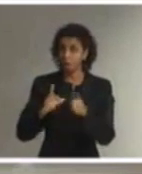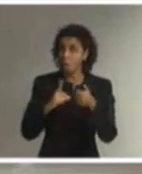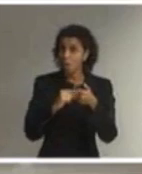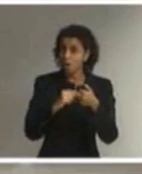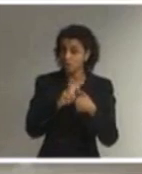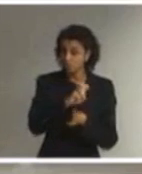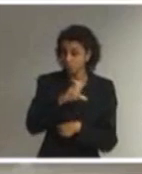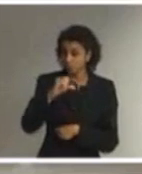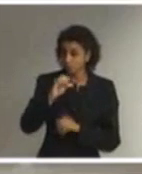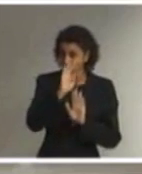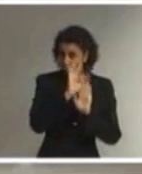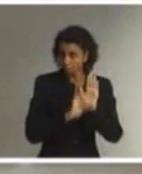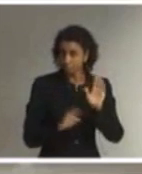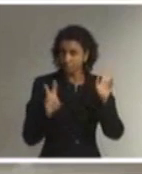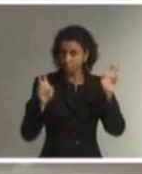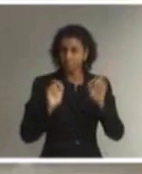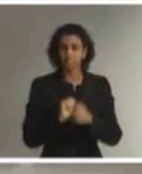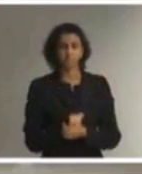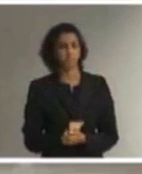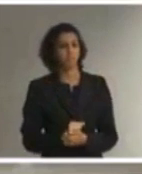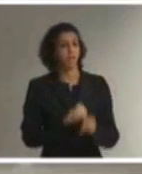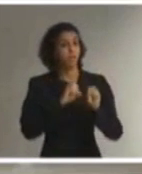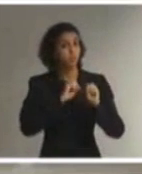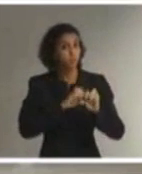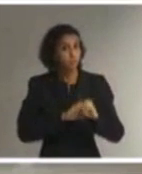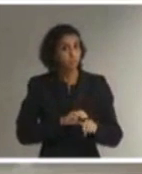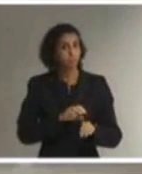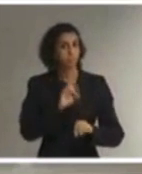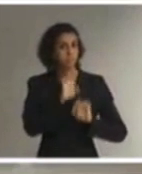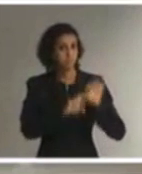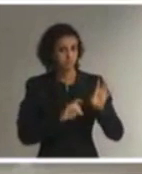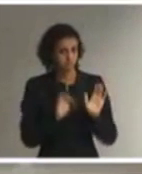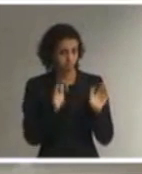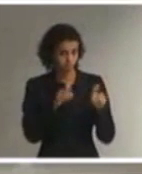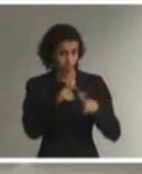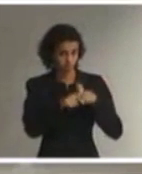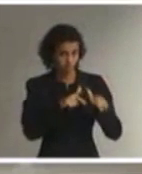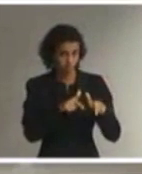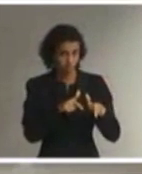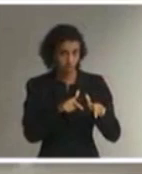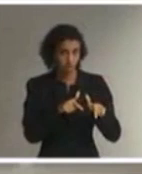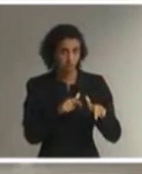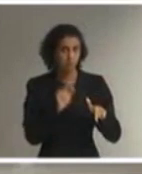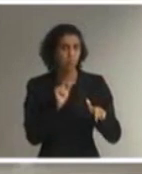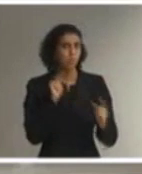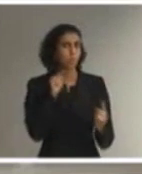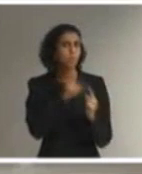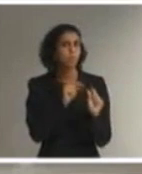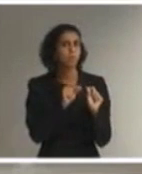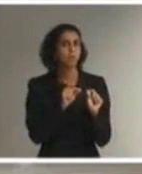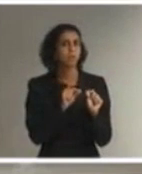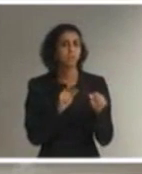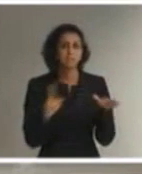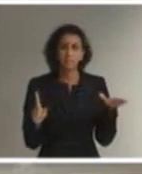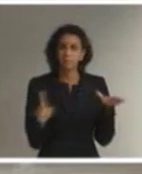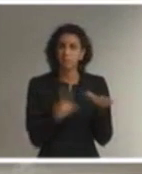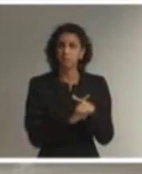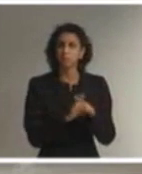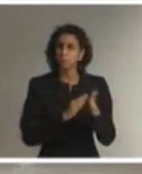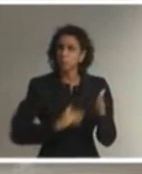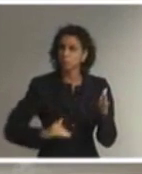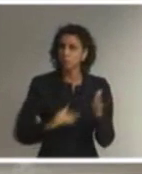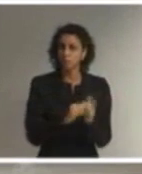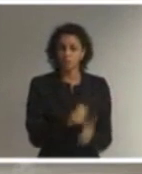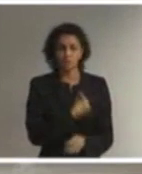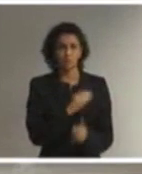artigo 59. A educação especial para o trabalho visa a efetiva integração da vida